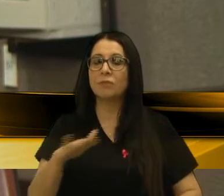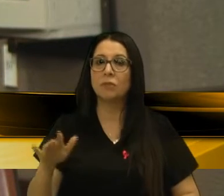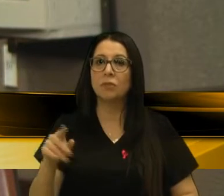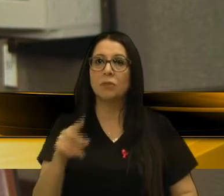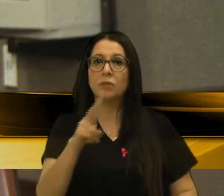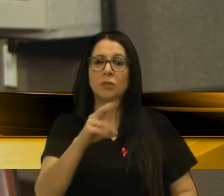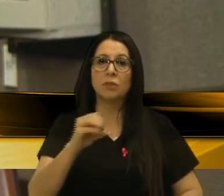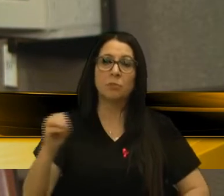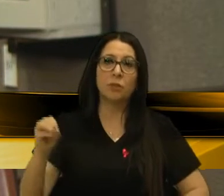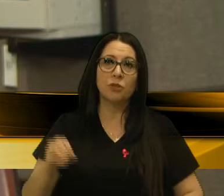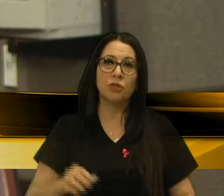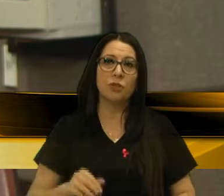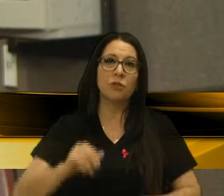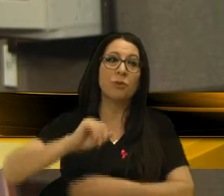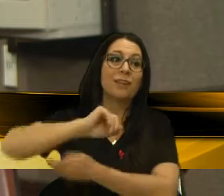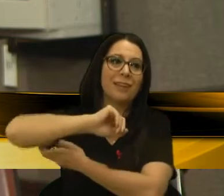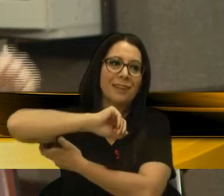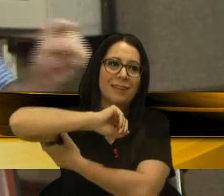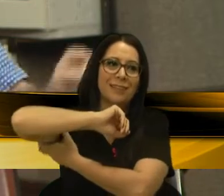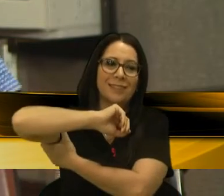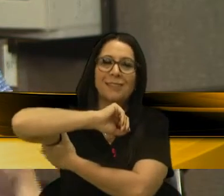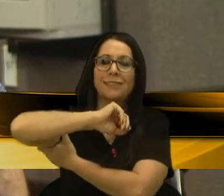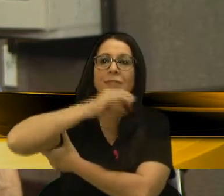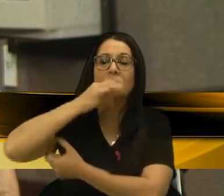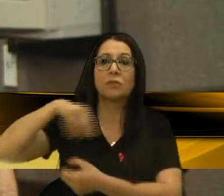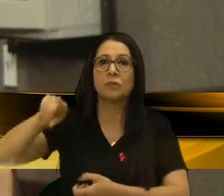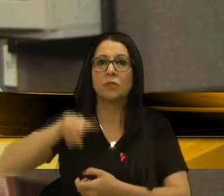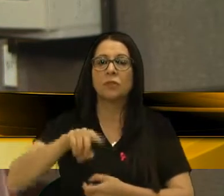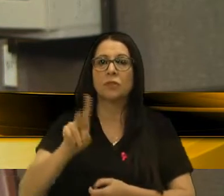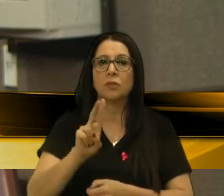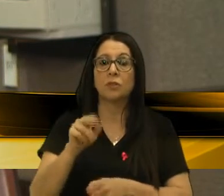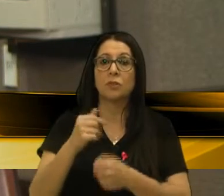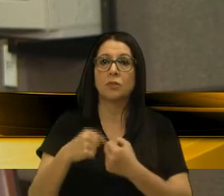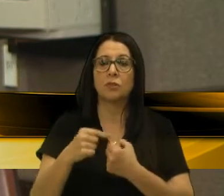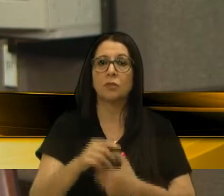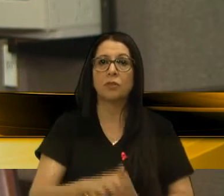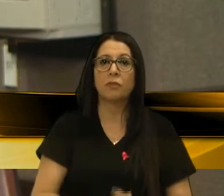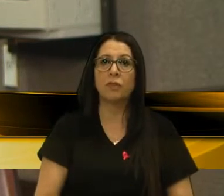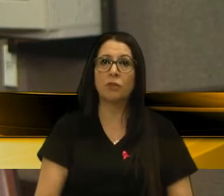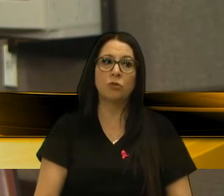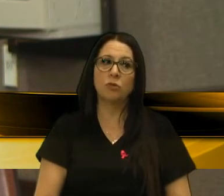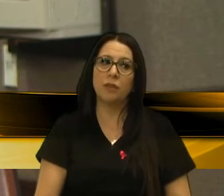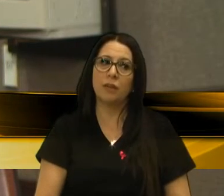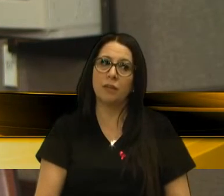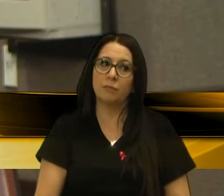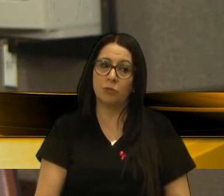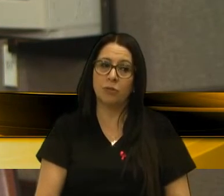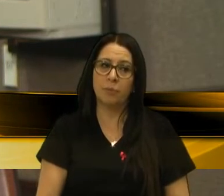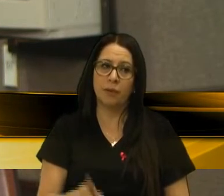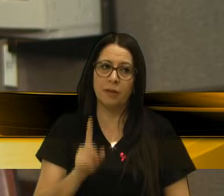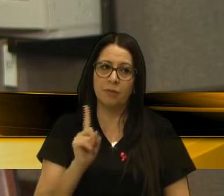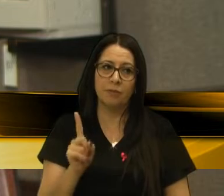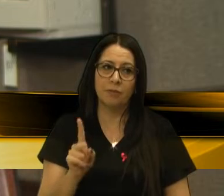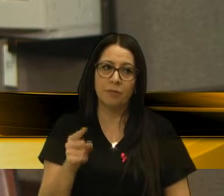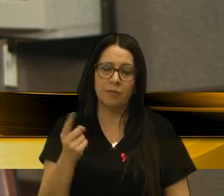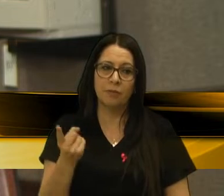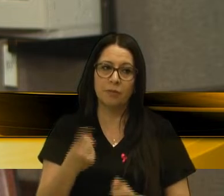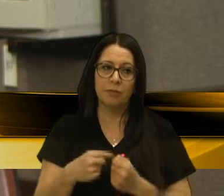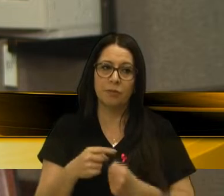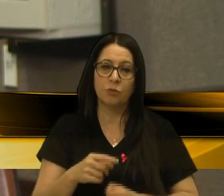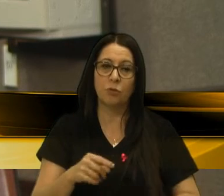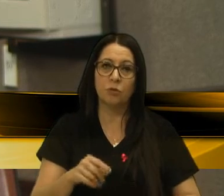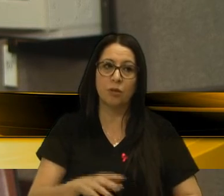crianças estão sem escola em Caxias do Sul desde o início do ano, que o município não está cumprindo a sua parte.